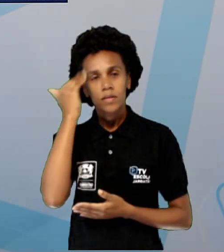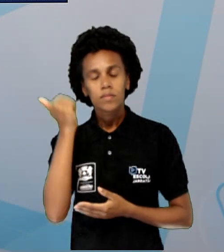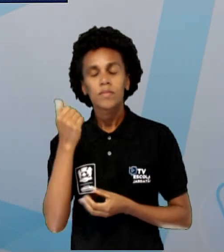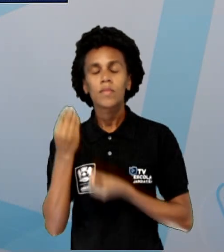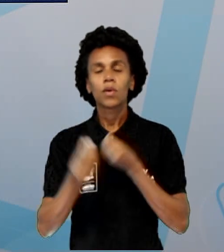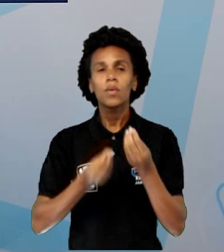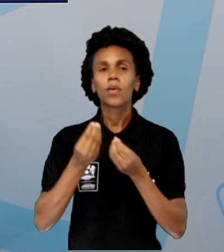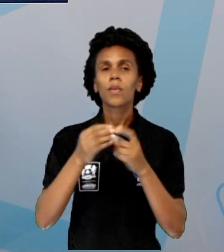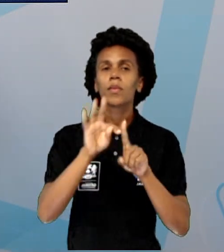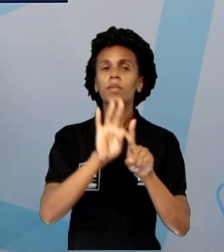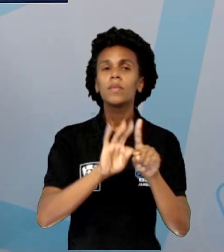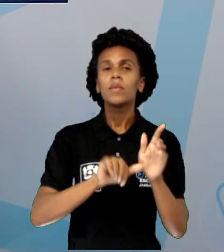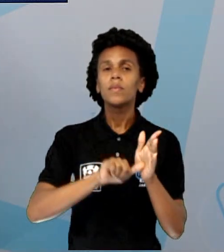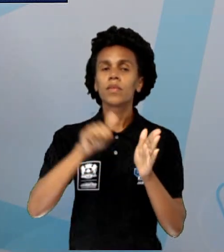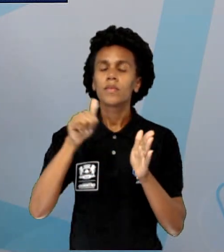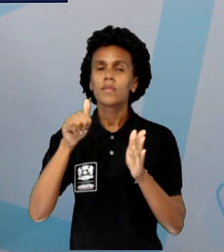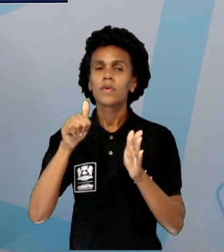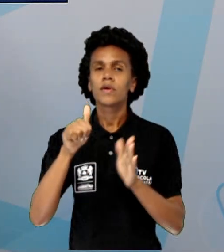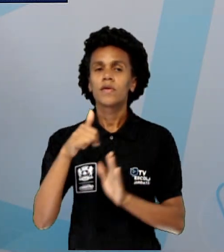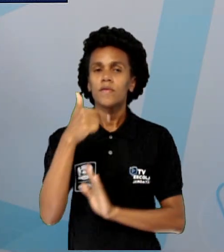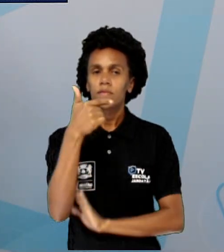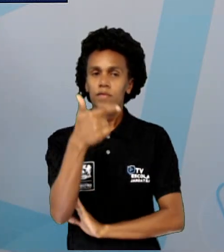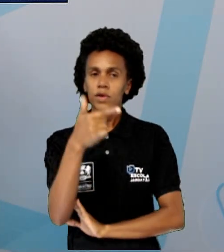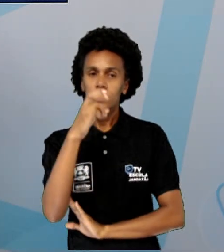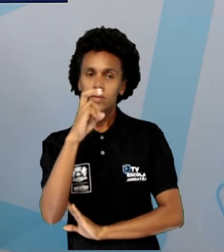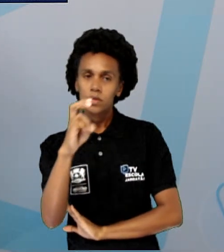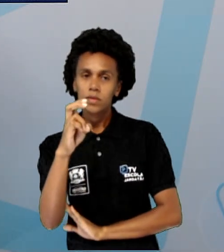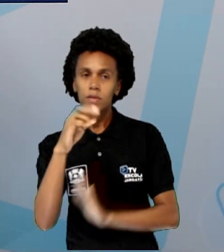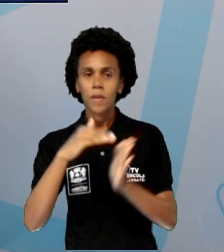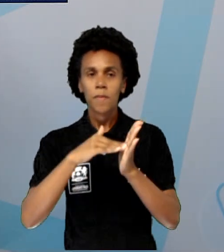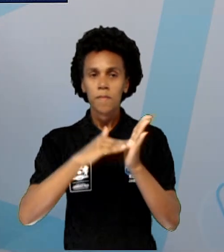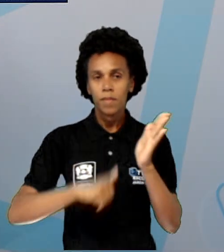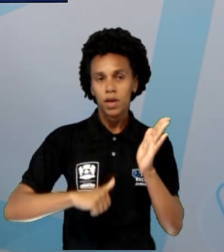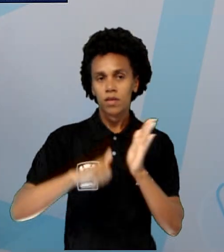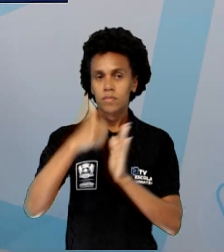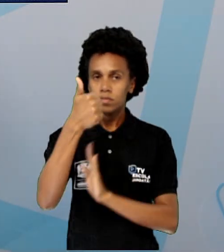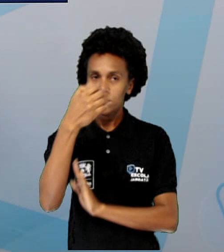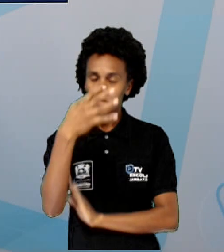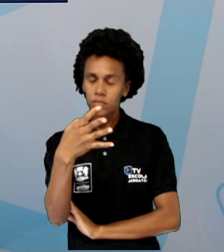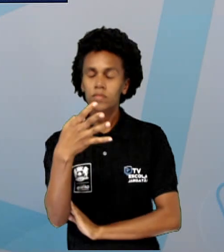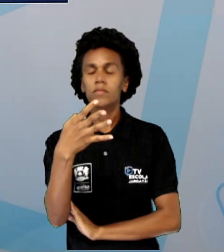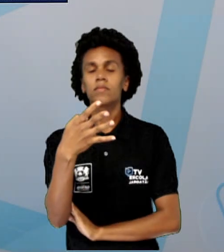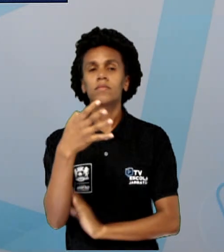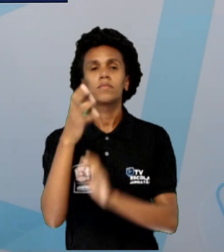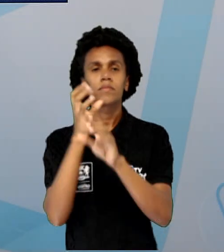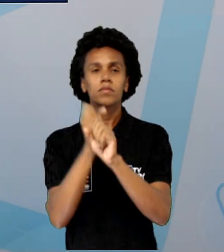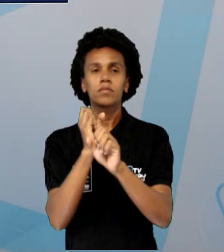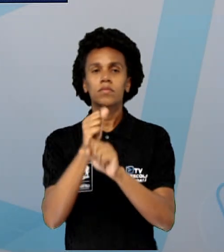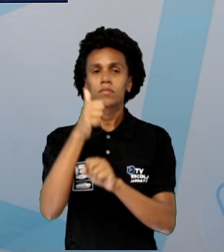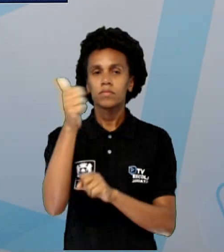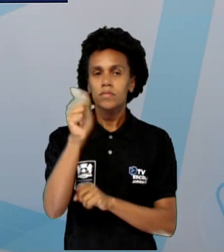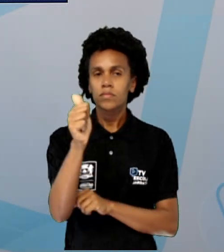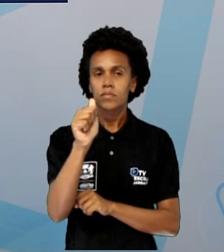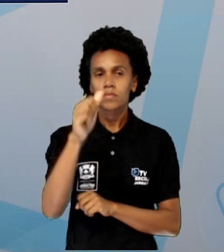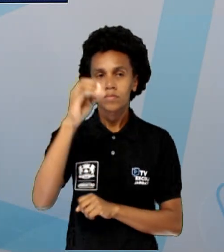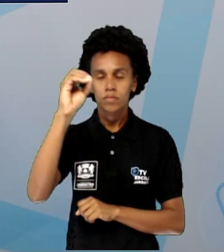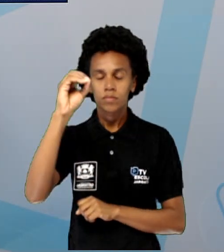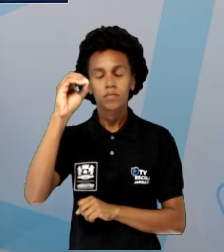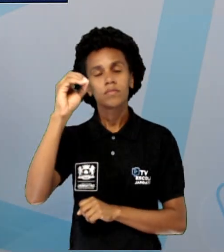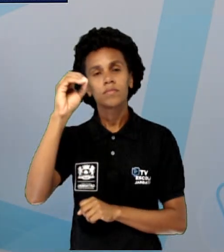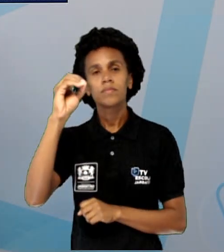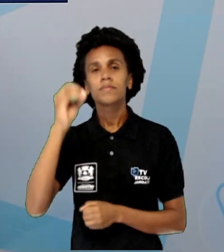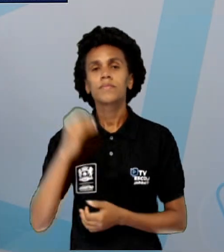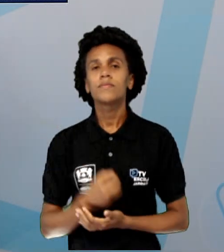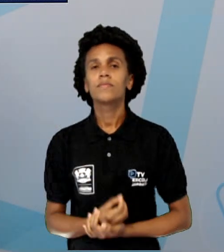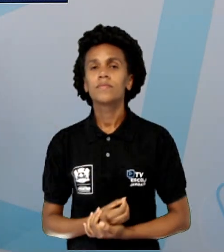Então 25 menos 14, a gente tem 11 graus Celsius. Significa que às 6 horas da manhã, essa era a nossa